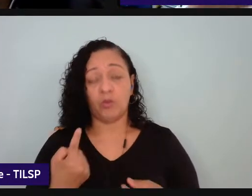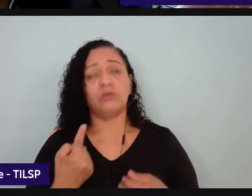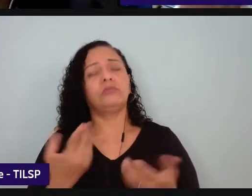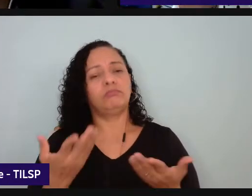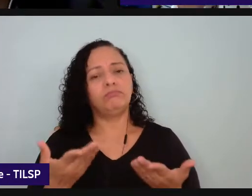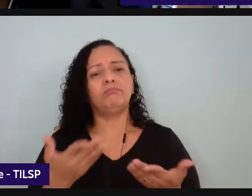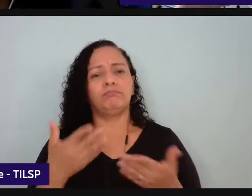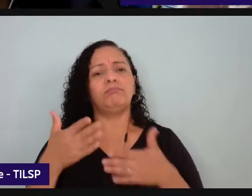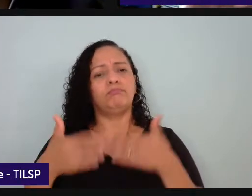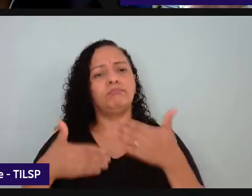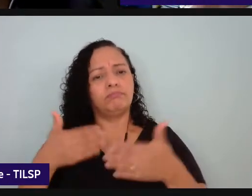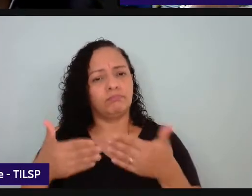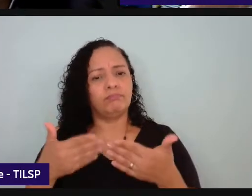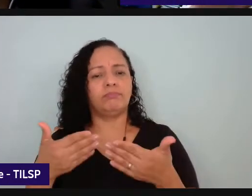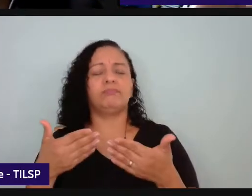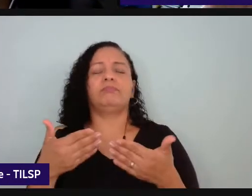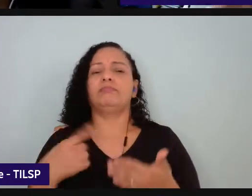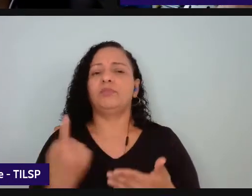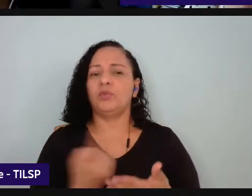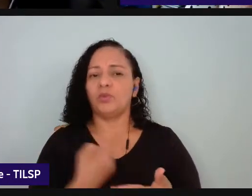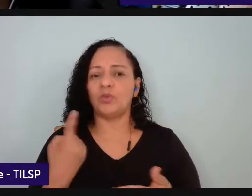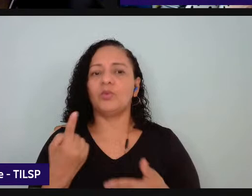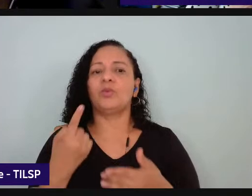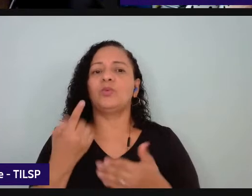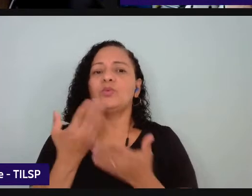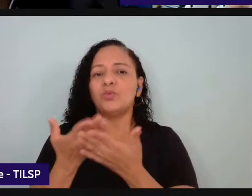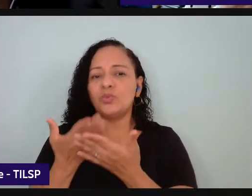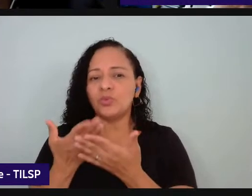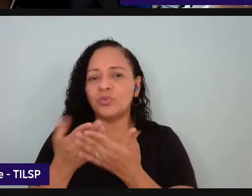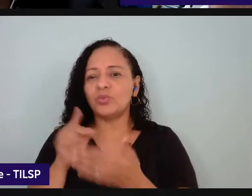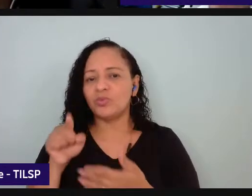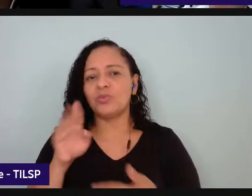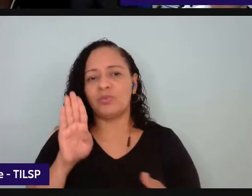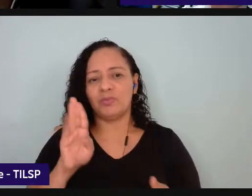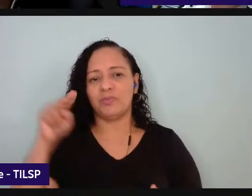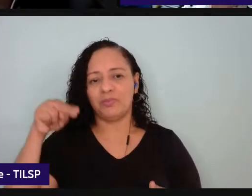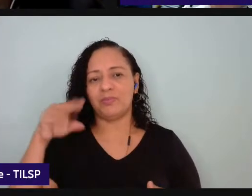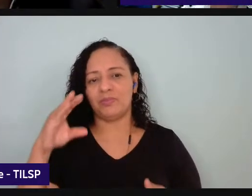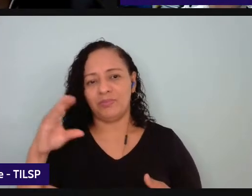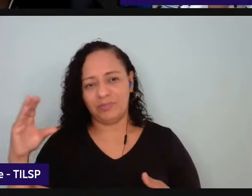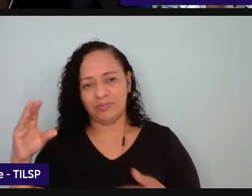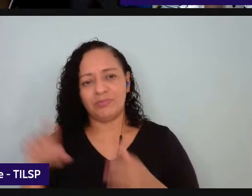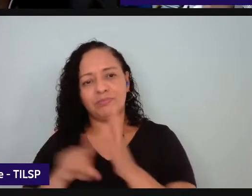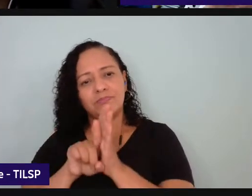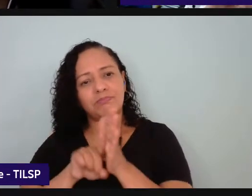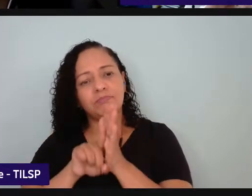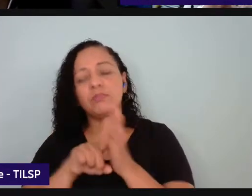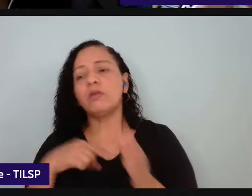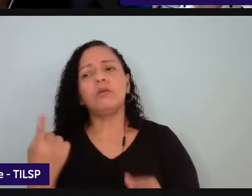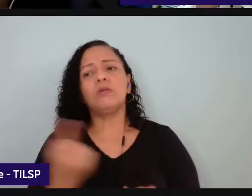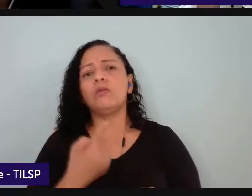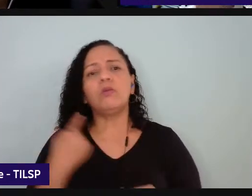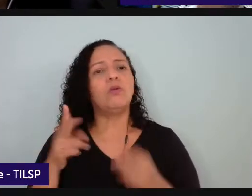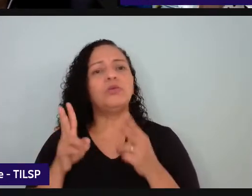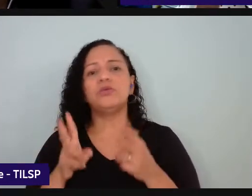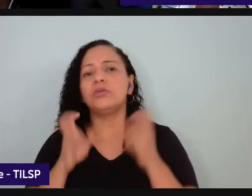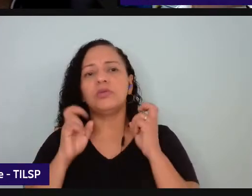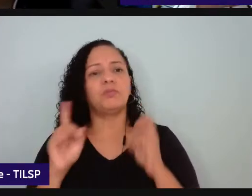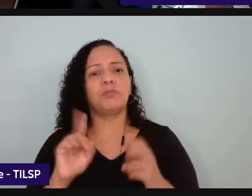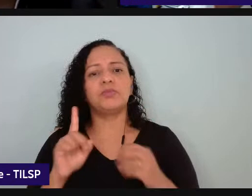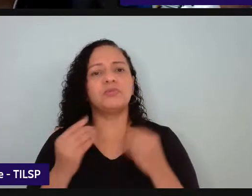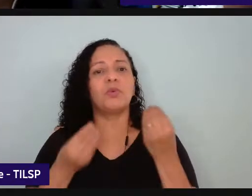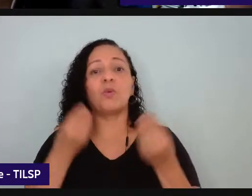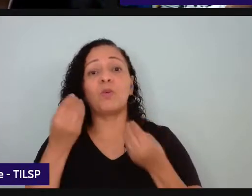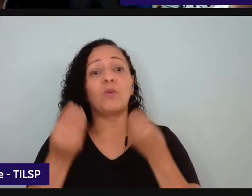envolvidas né com produções a partir da BNCC muitas vezes nós não nos damos conta como